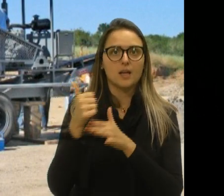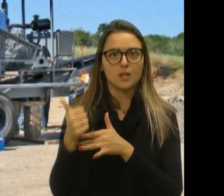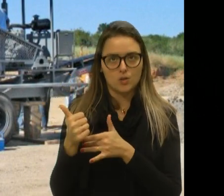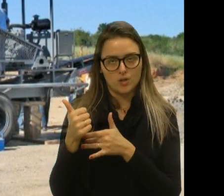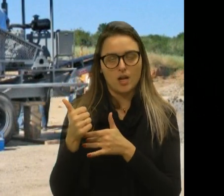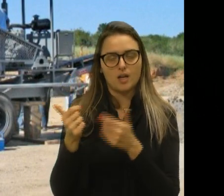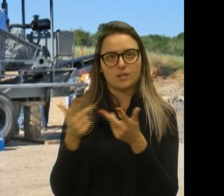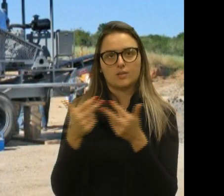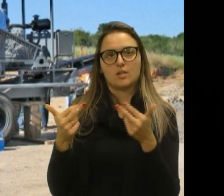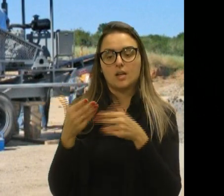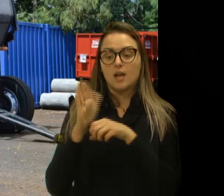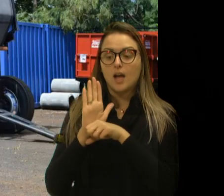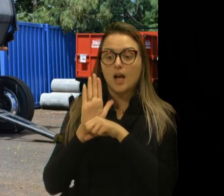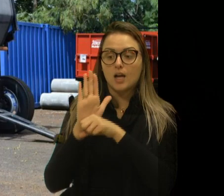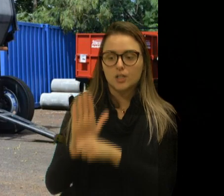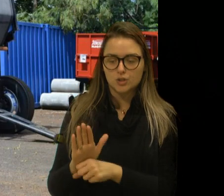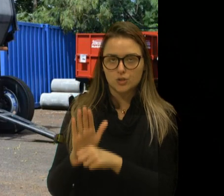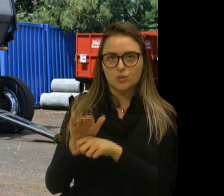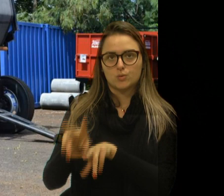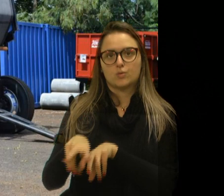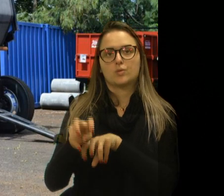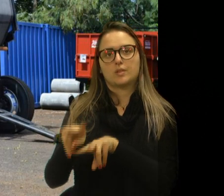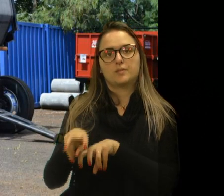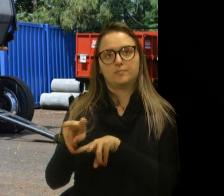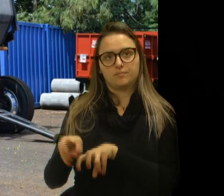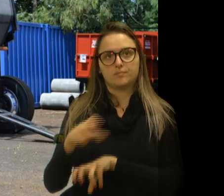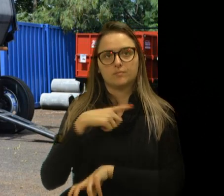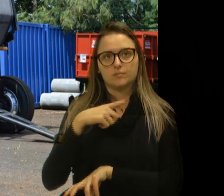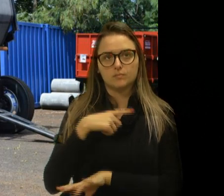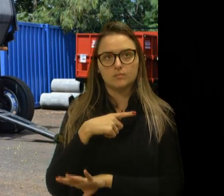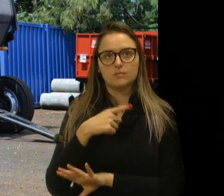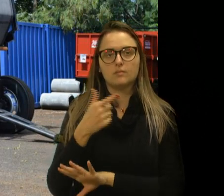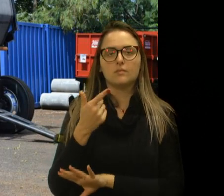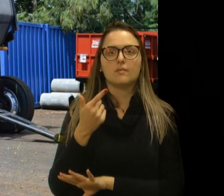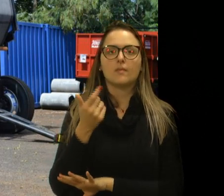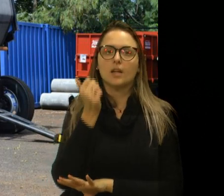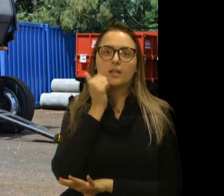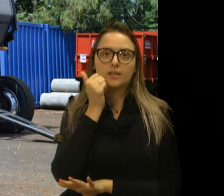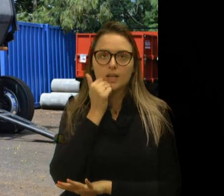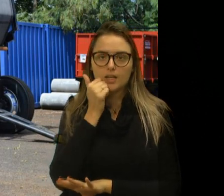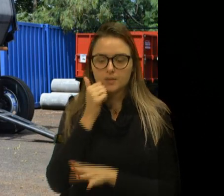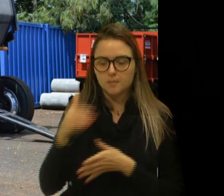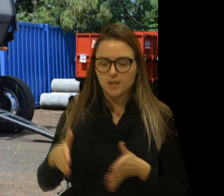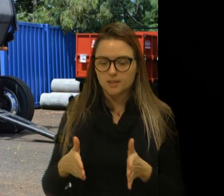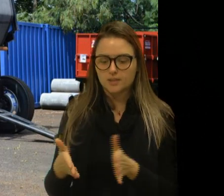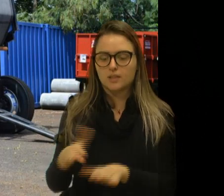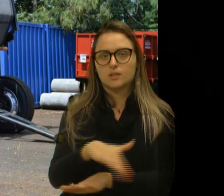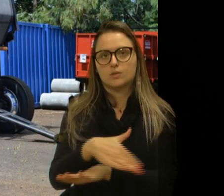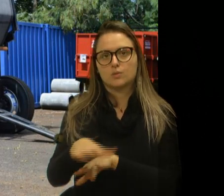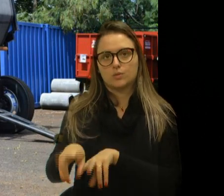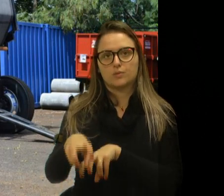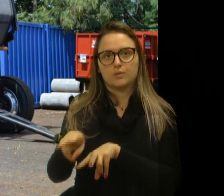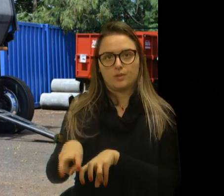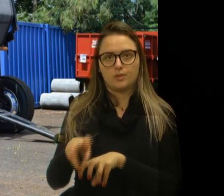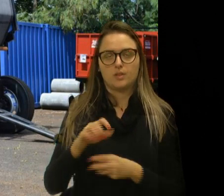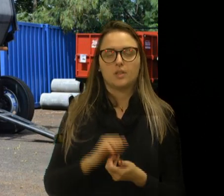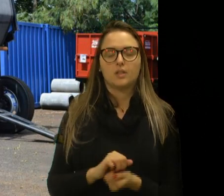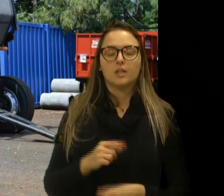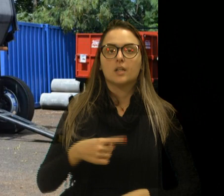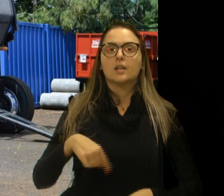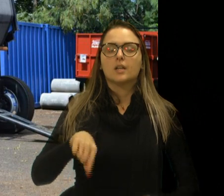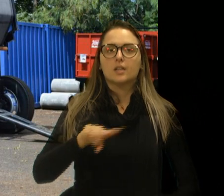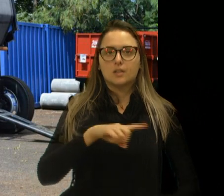vai ajudar, o nosso interior, a ter o cascário, lá no, no nosso interior, e nós vamos ficar,